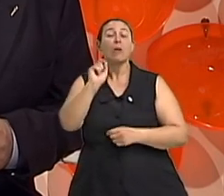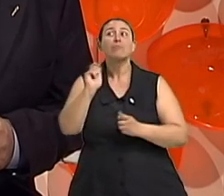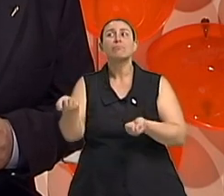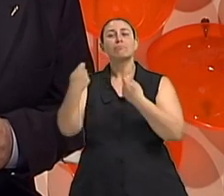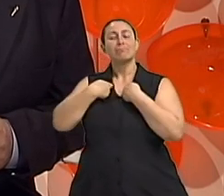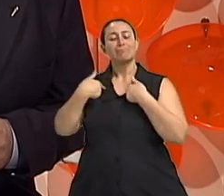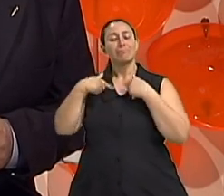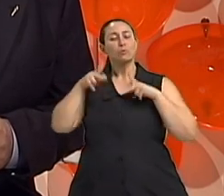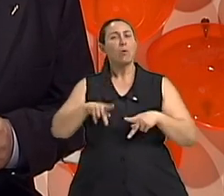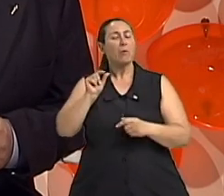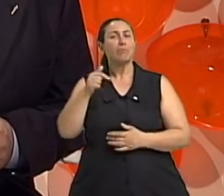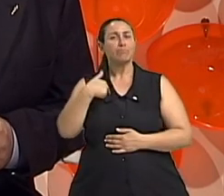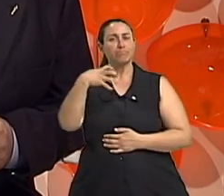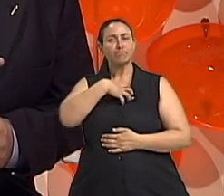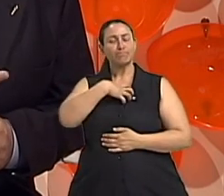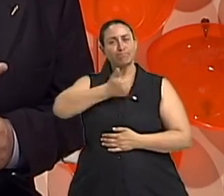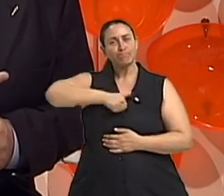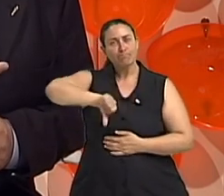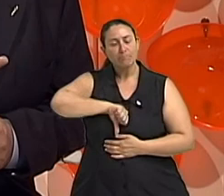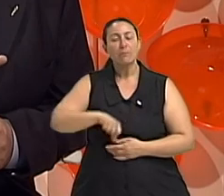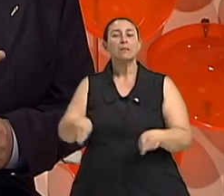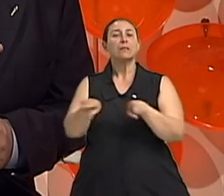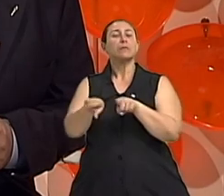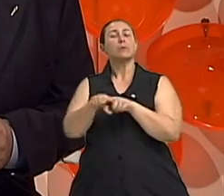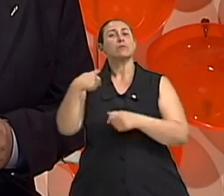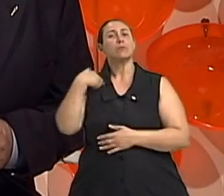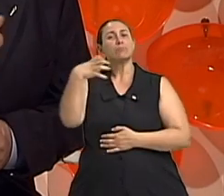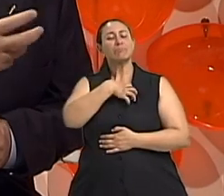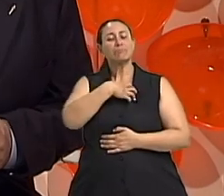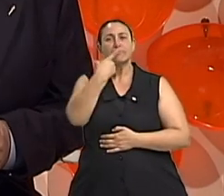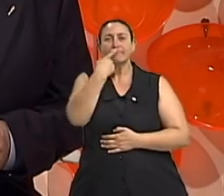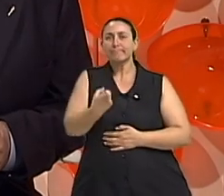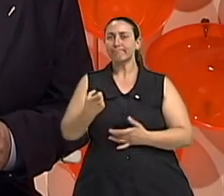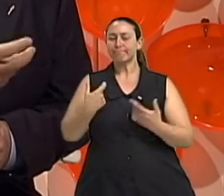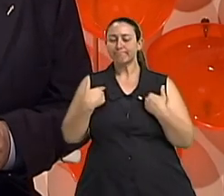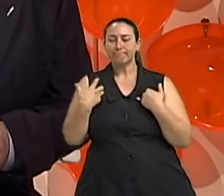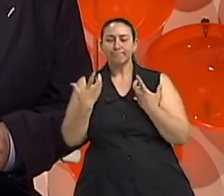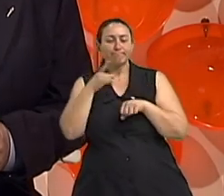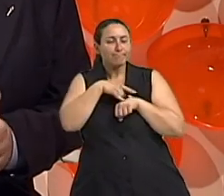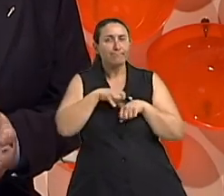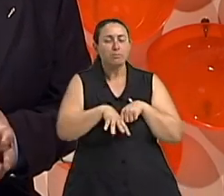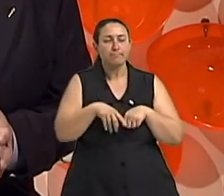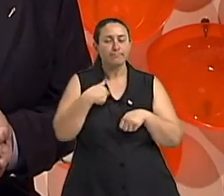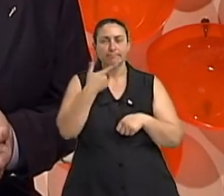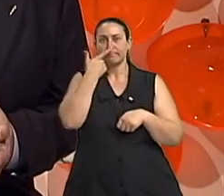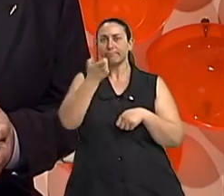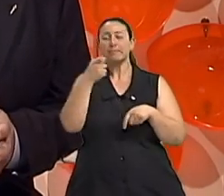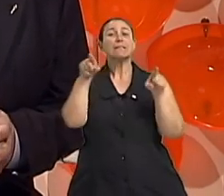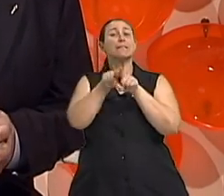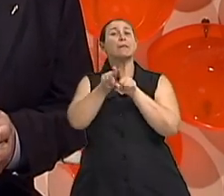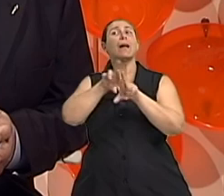higiene pessoal, da segurança da pessoa no relacionamento dela com o meio,